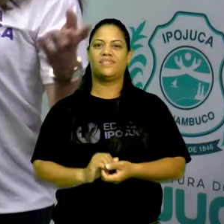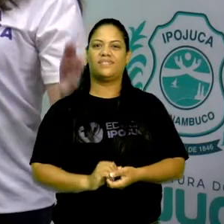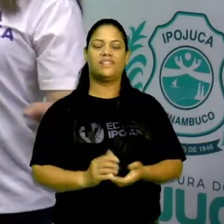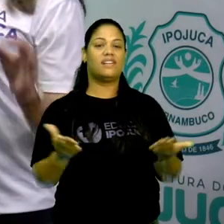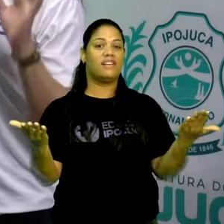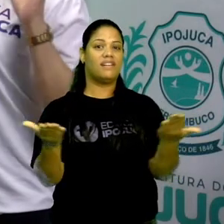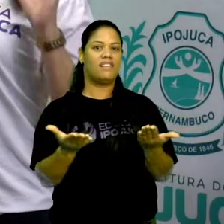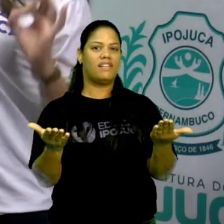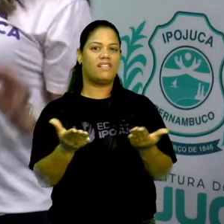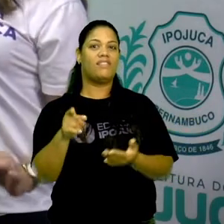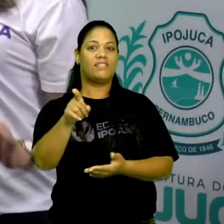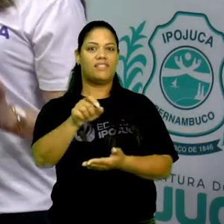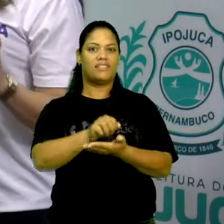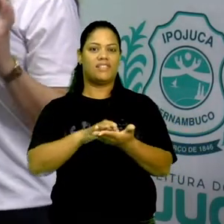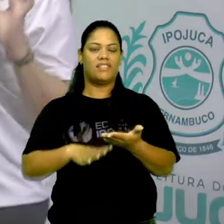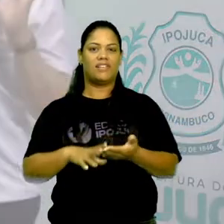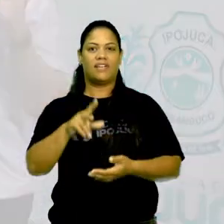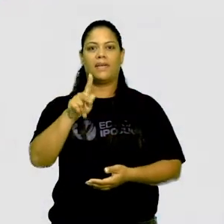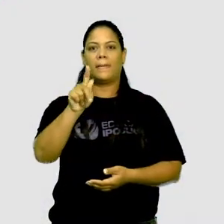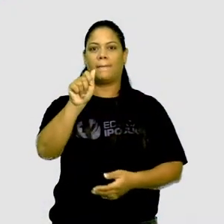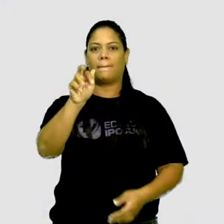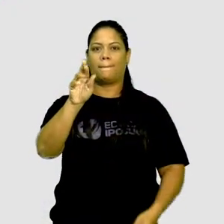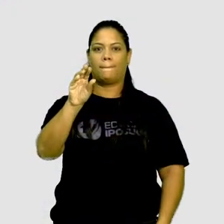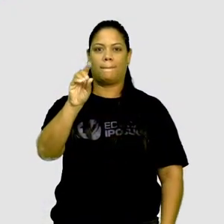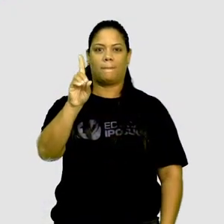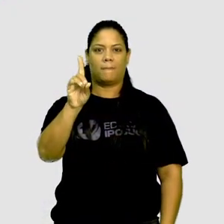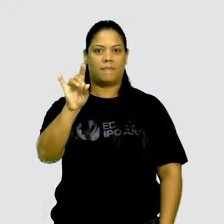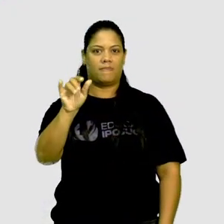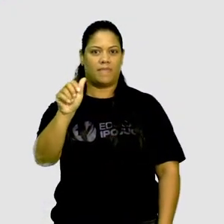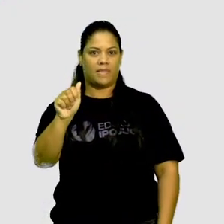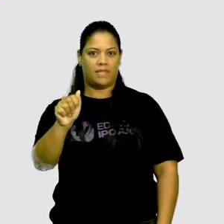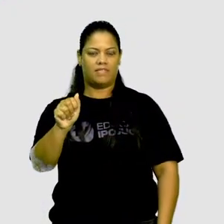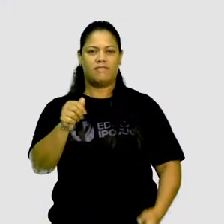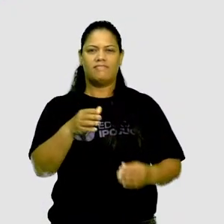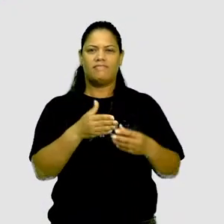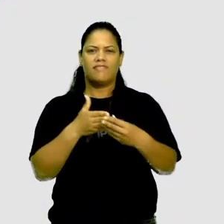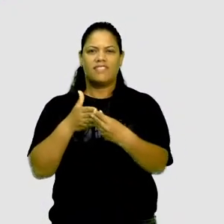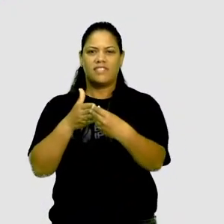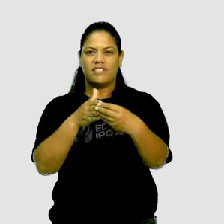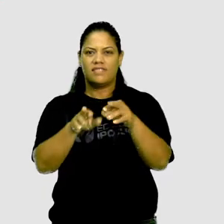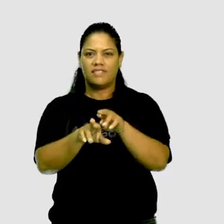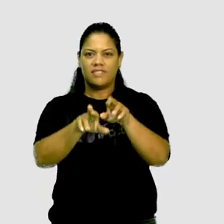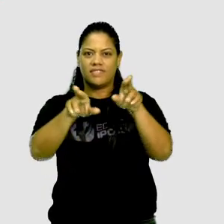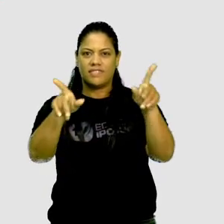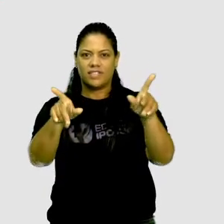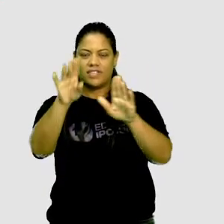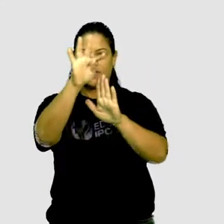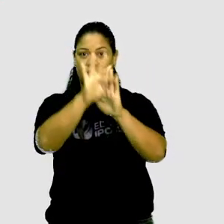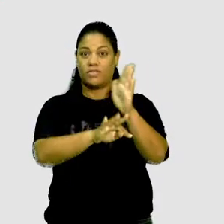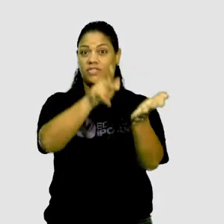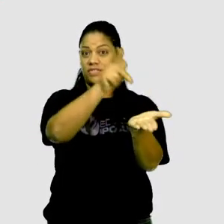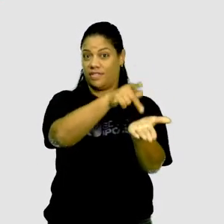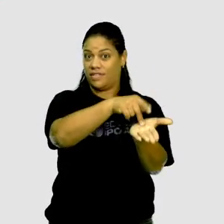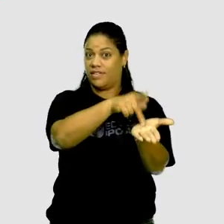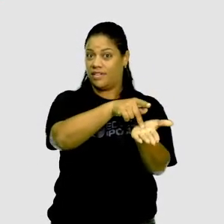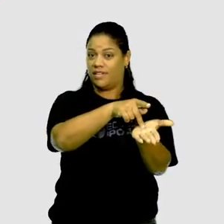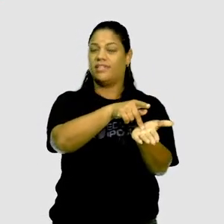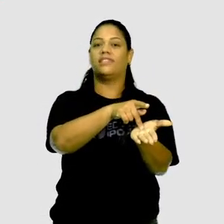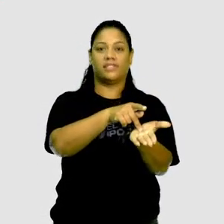Agora, anota aí. A paródia apresenta uma direção de sentido oposto ao texto original.